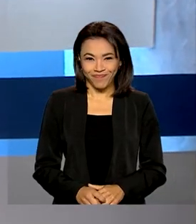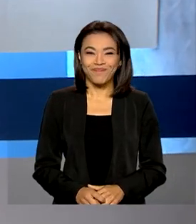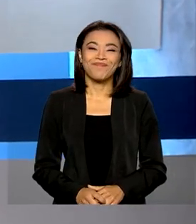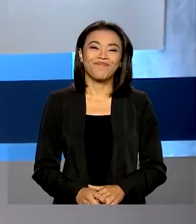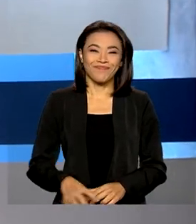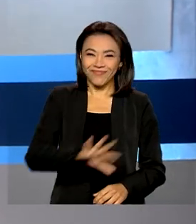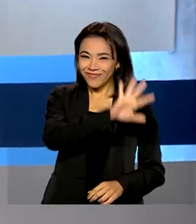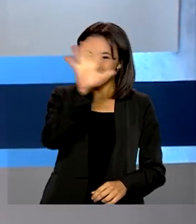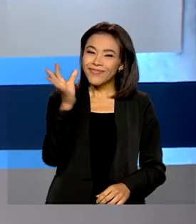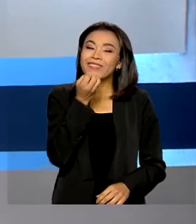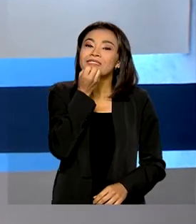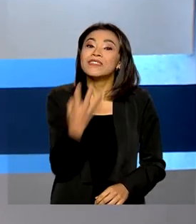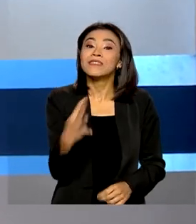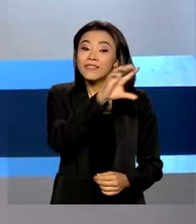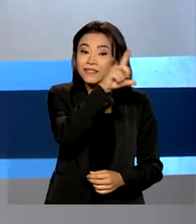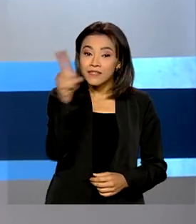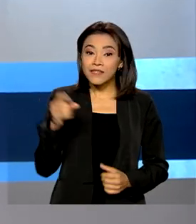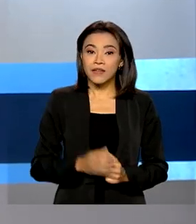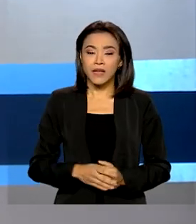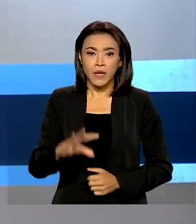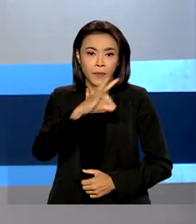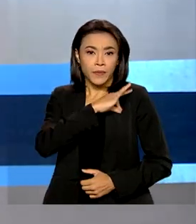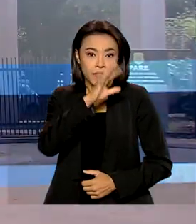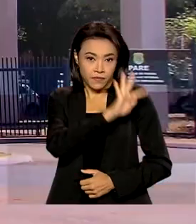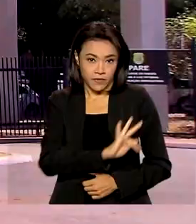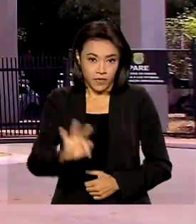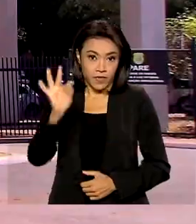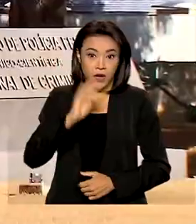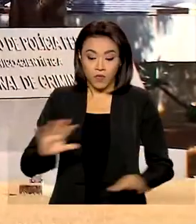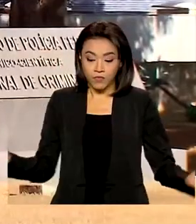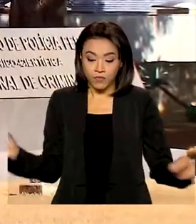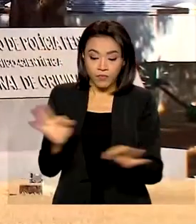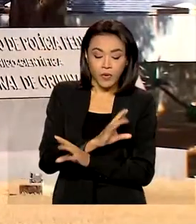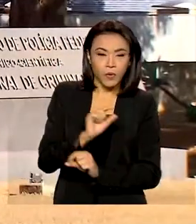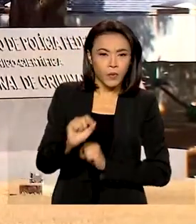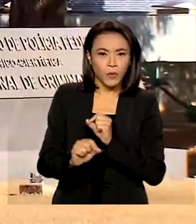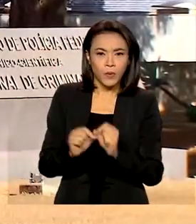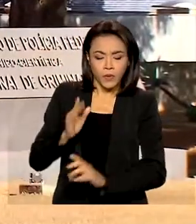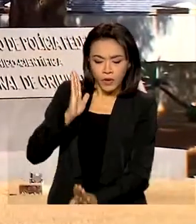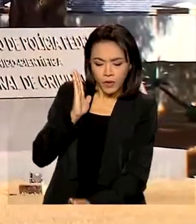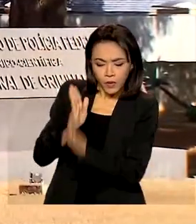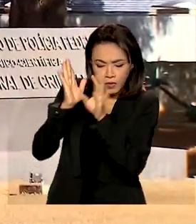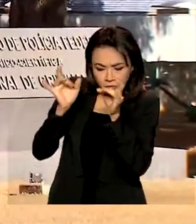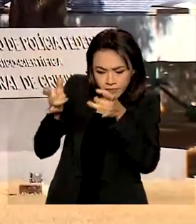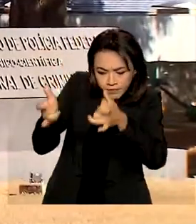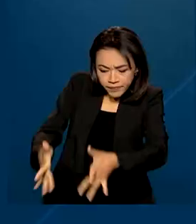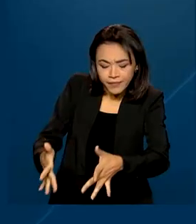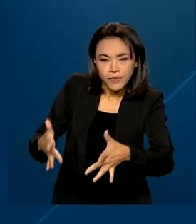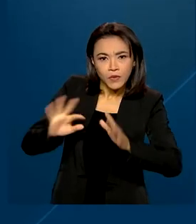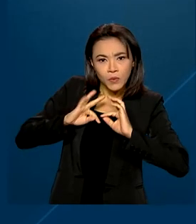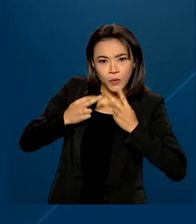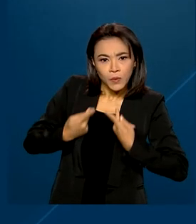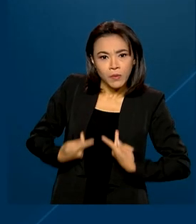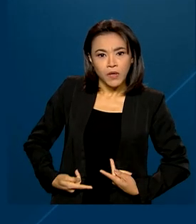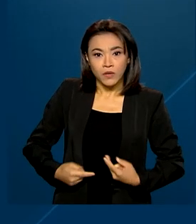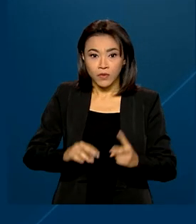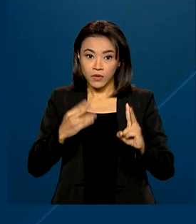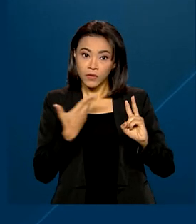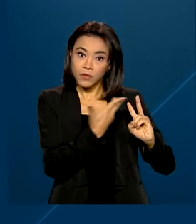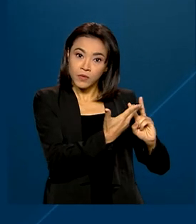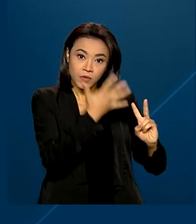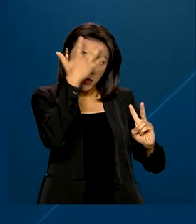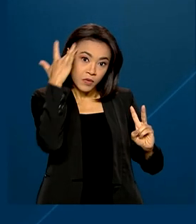Olá, bom dia. Polícia Federal conclui perícia nos remanescentes humanos de Bruno Pereira e Dom Philips.